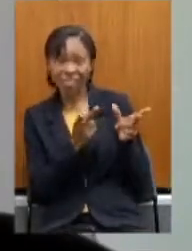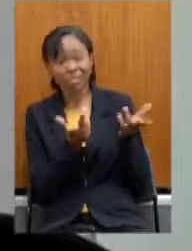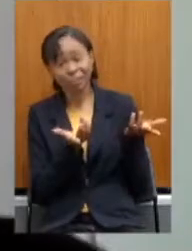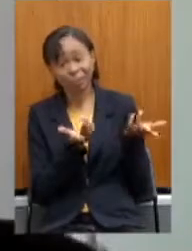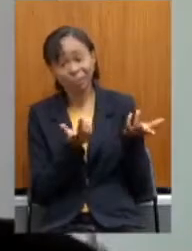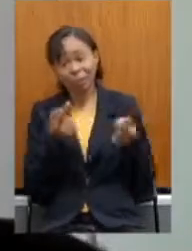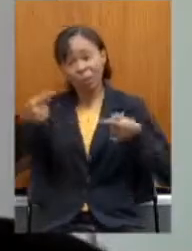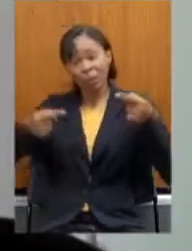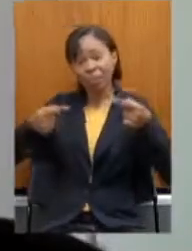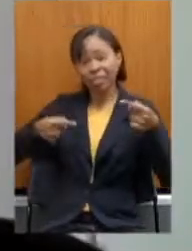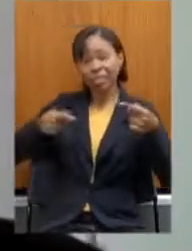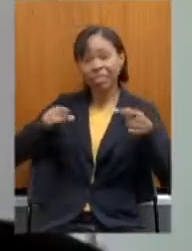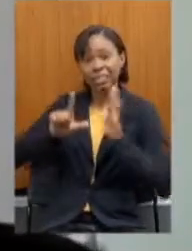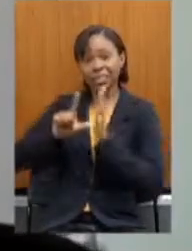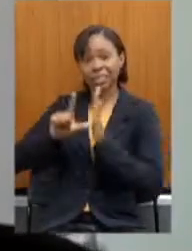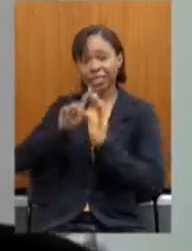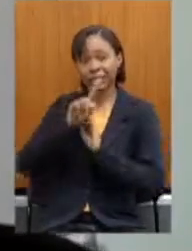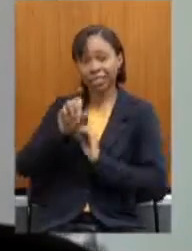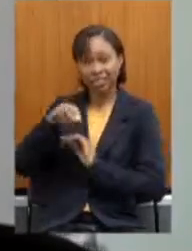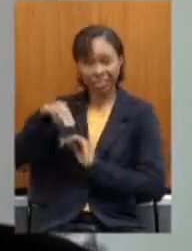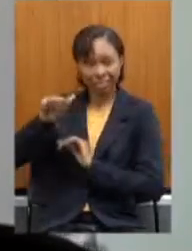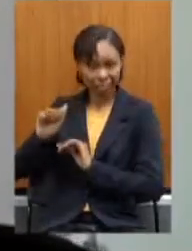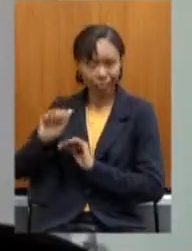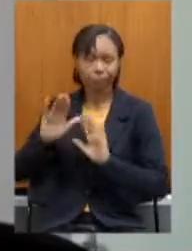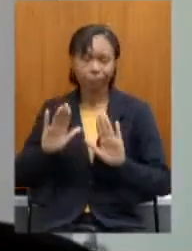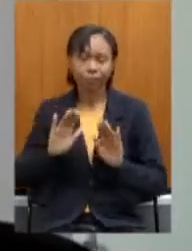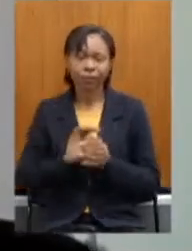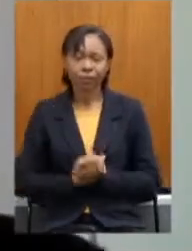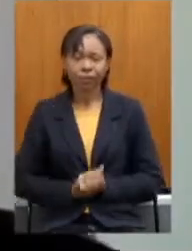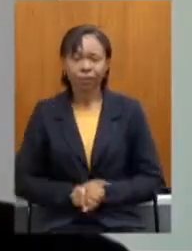Muito bem. Então, vamos seguindo aqui.